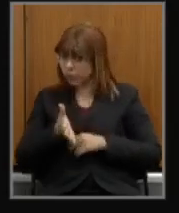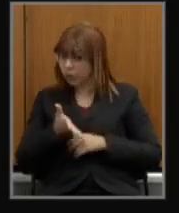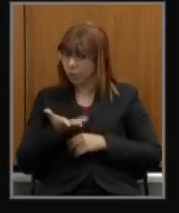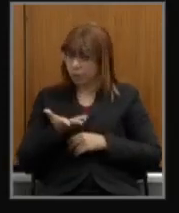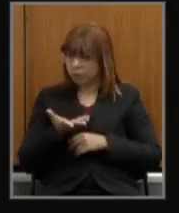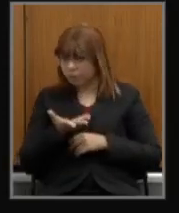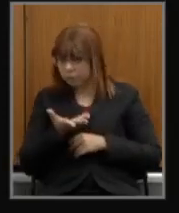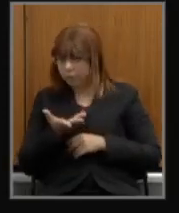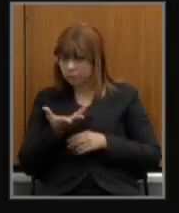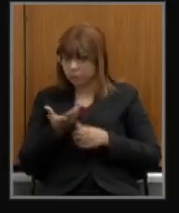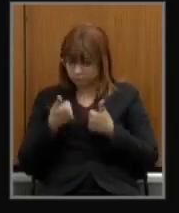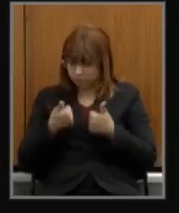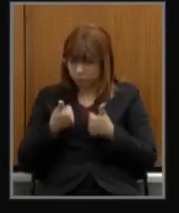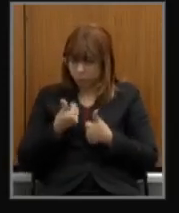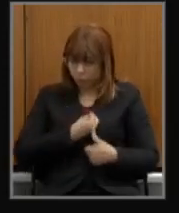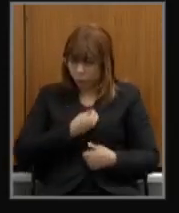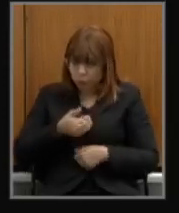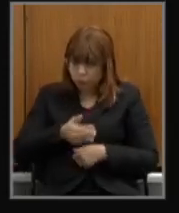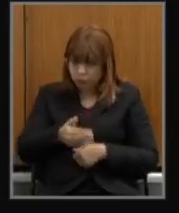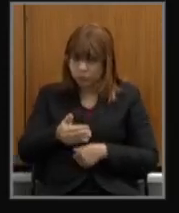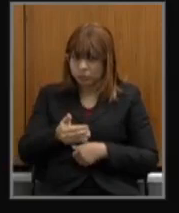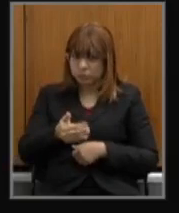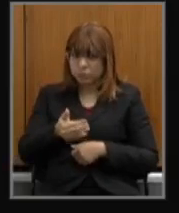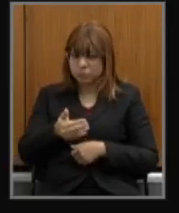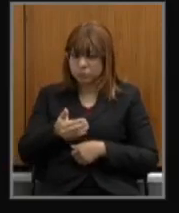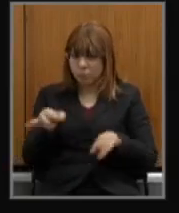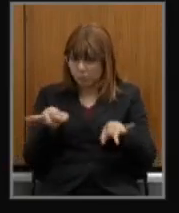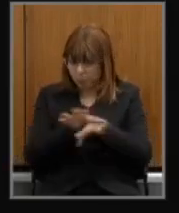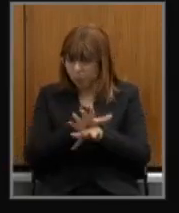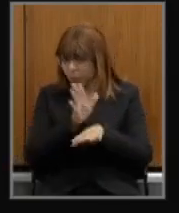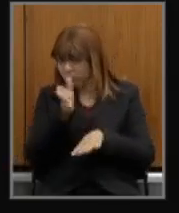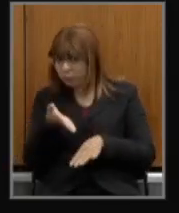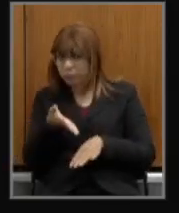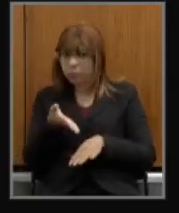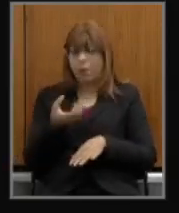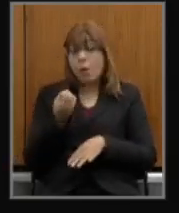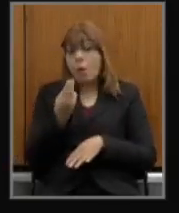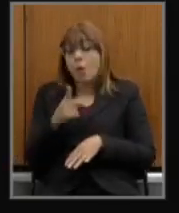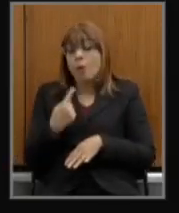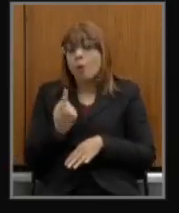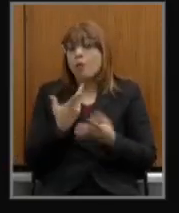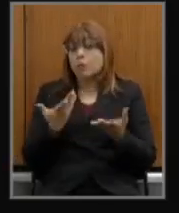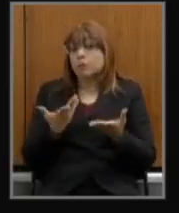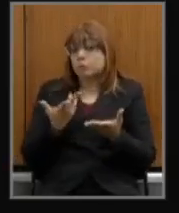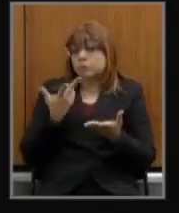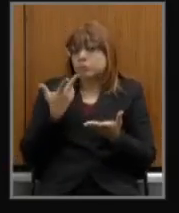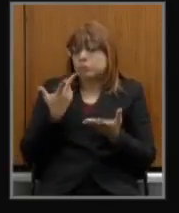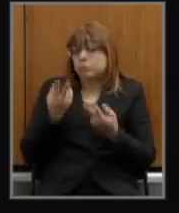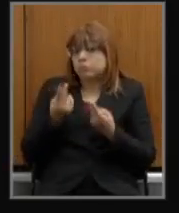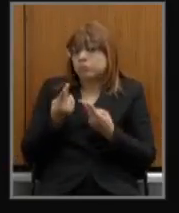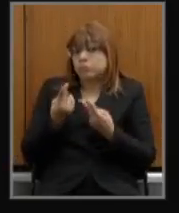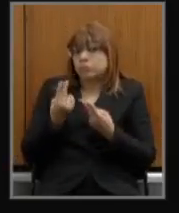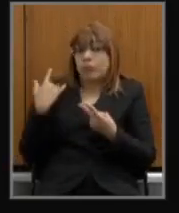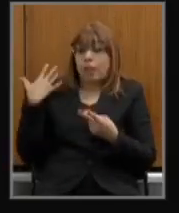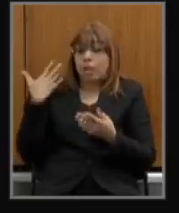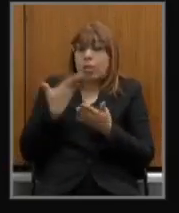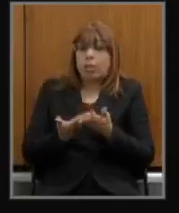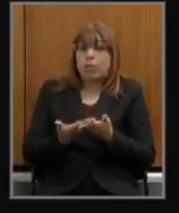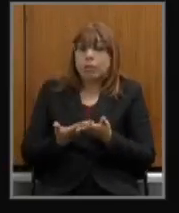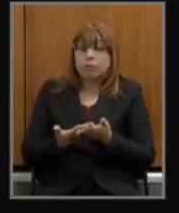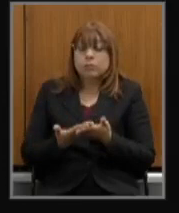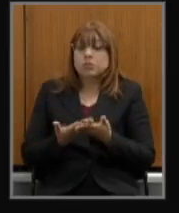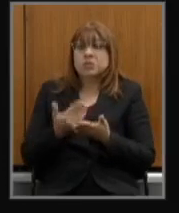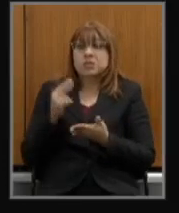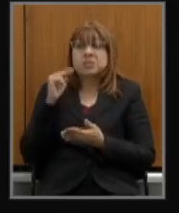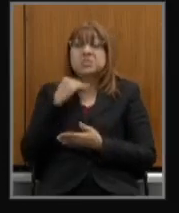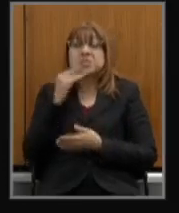já estão se preparando para quando acontecer isso ou estamos ficando da mesma maneira que até agora ninguém